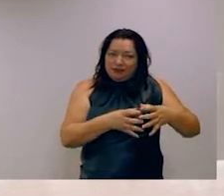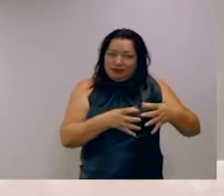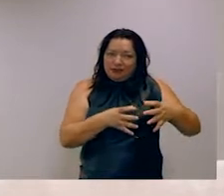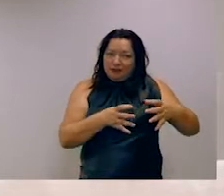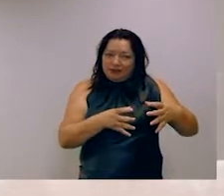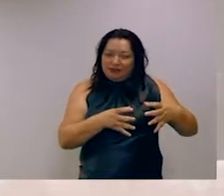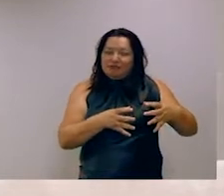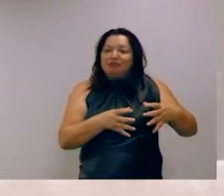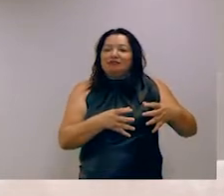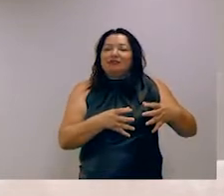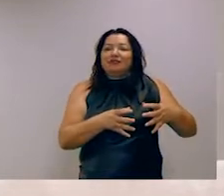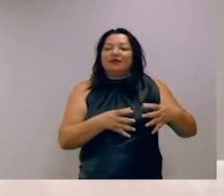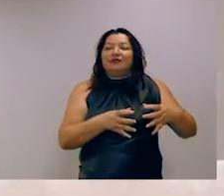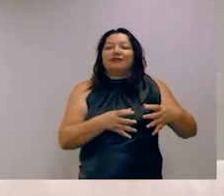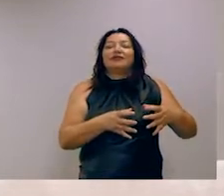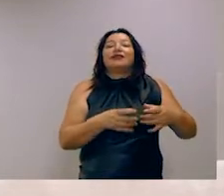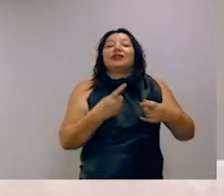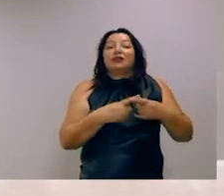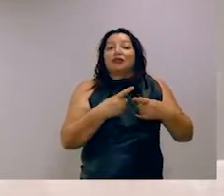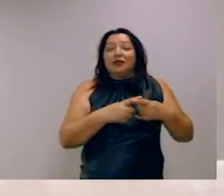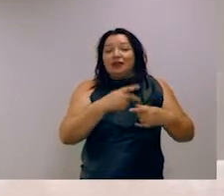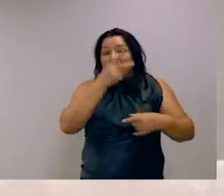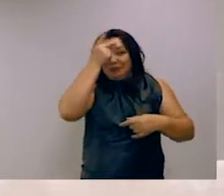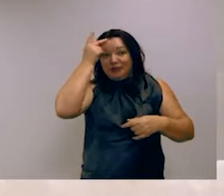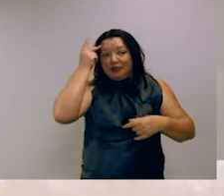Latina como um centro de pessoas que estão estudando